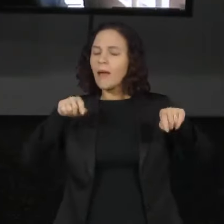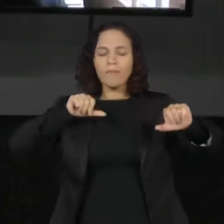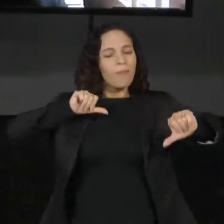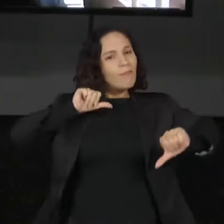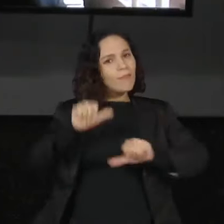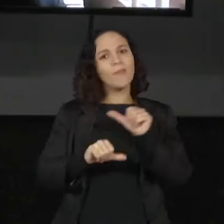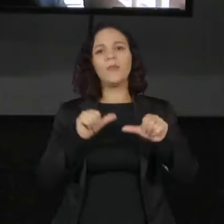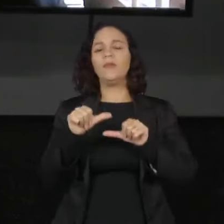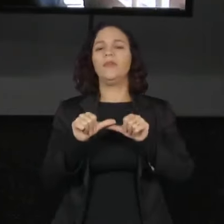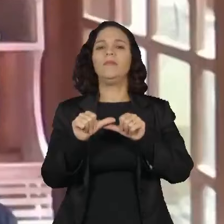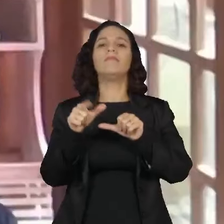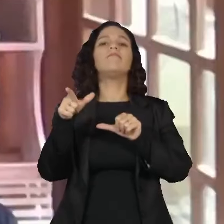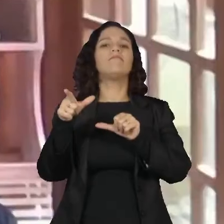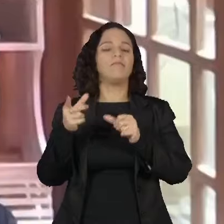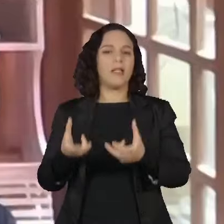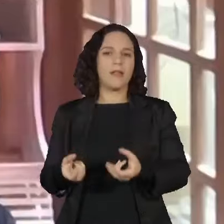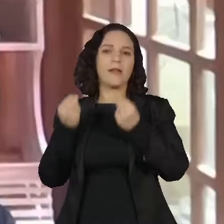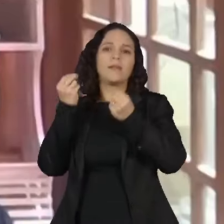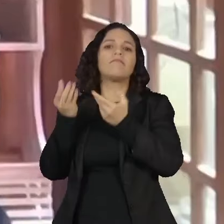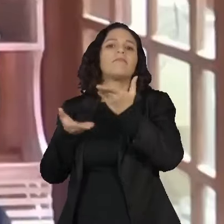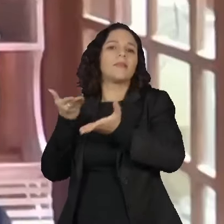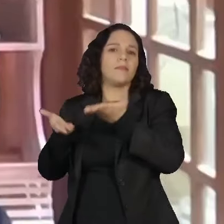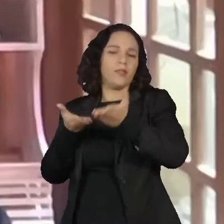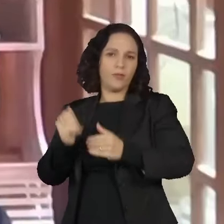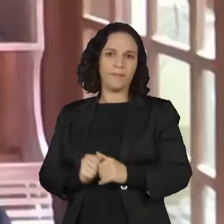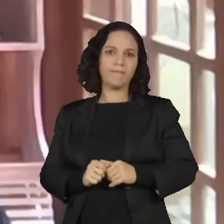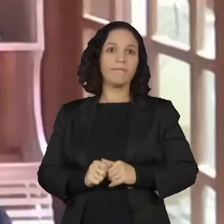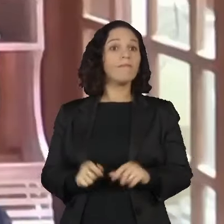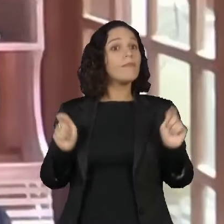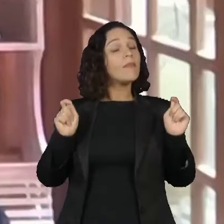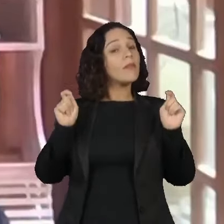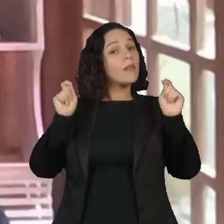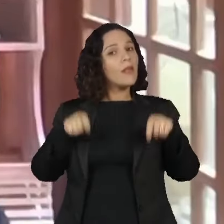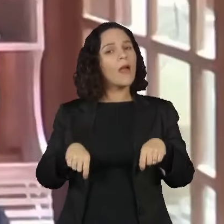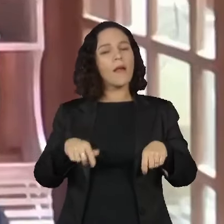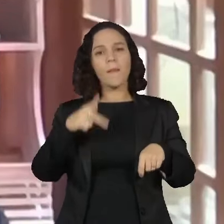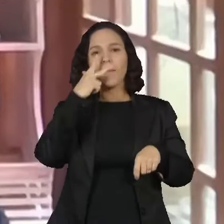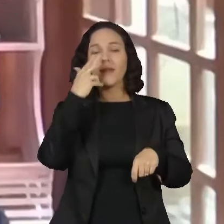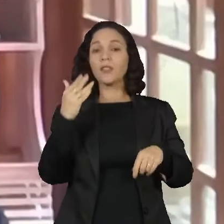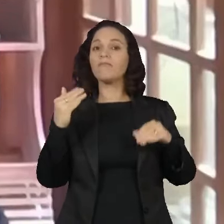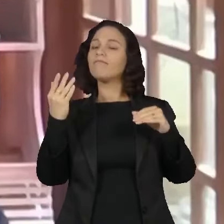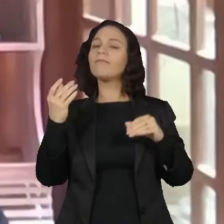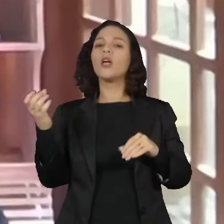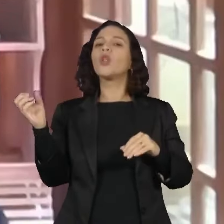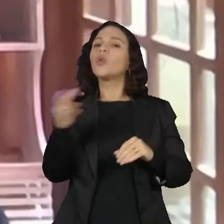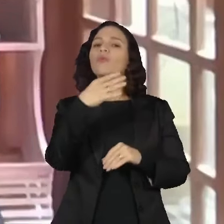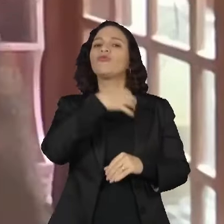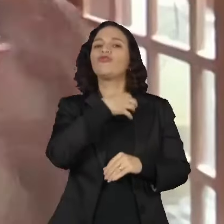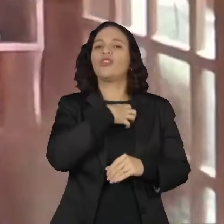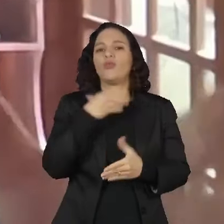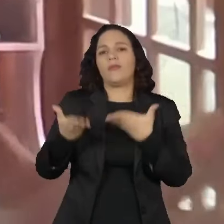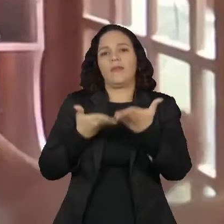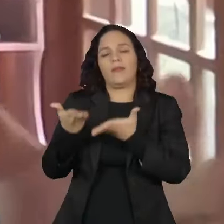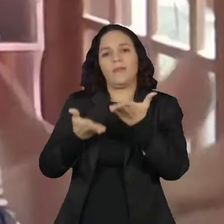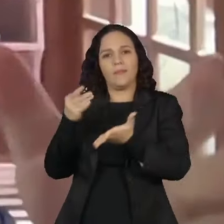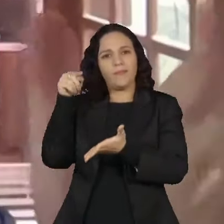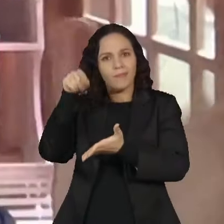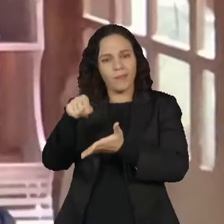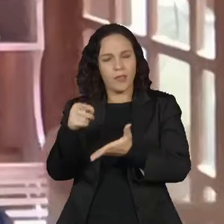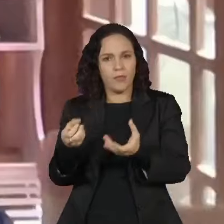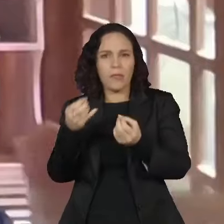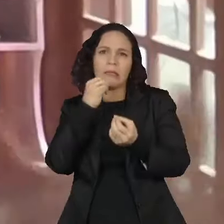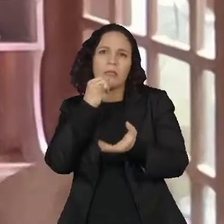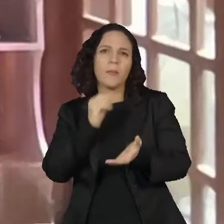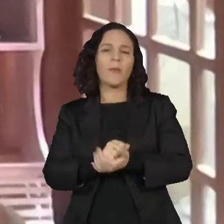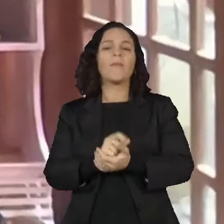o tratamento de câncer. Ele pode se transformar num novo padrão de tratamento, né? Você imagina que a